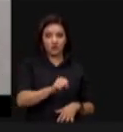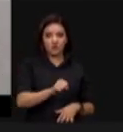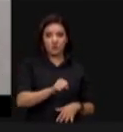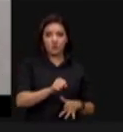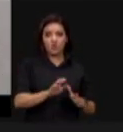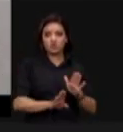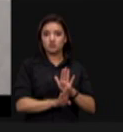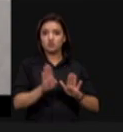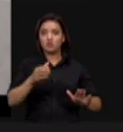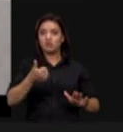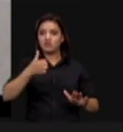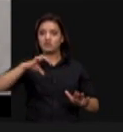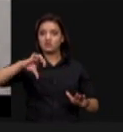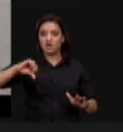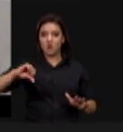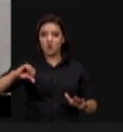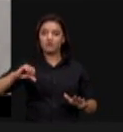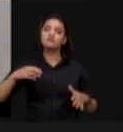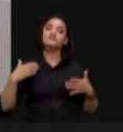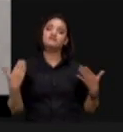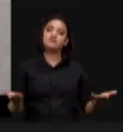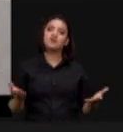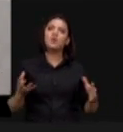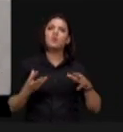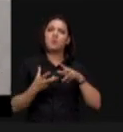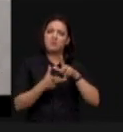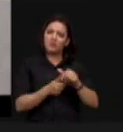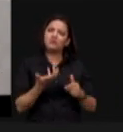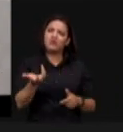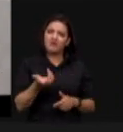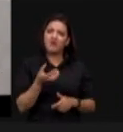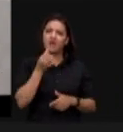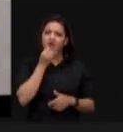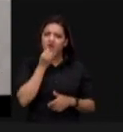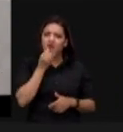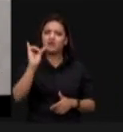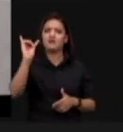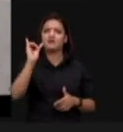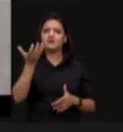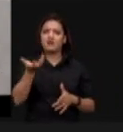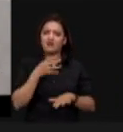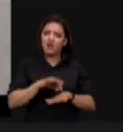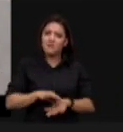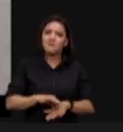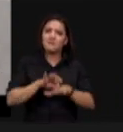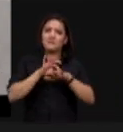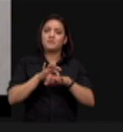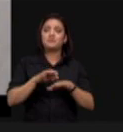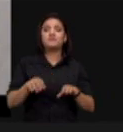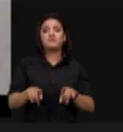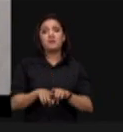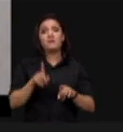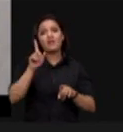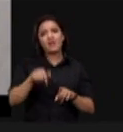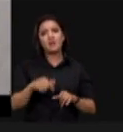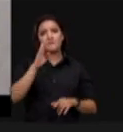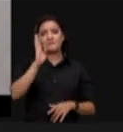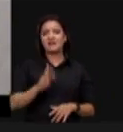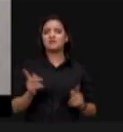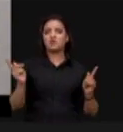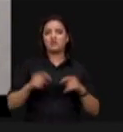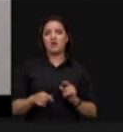tonadas. Ou seja, o mundo quer energia e proteína, que é exatamente o que nós podemos